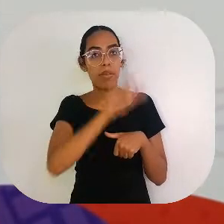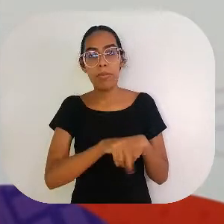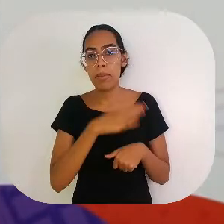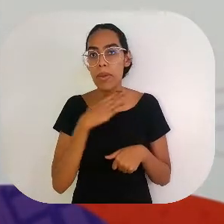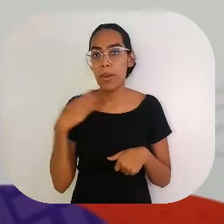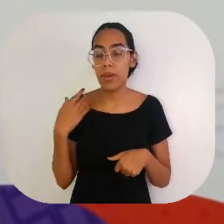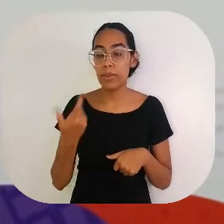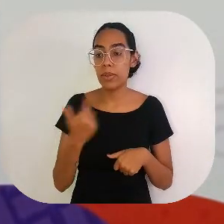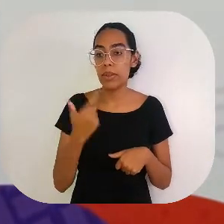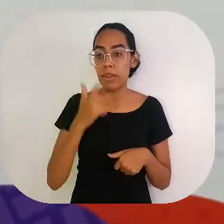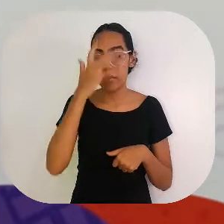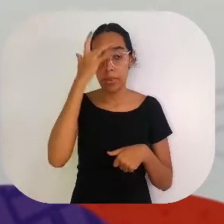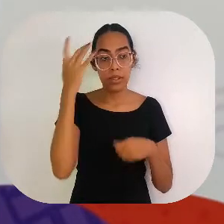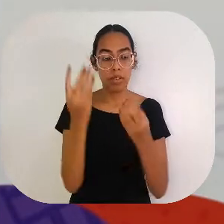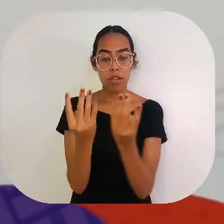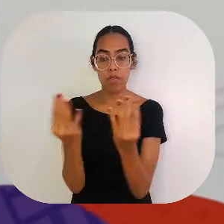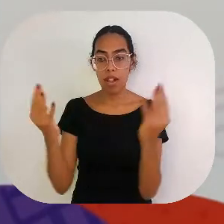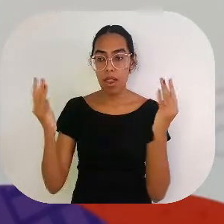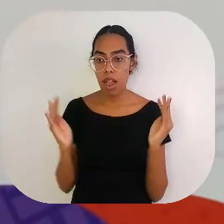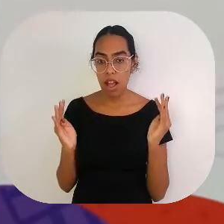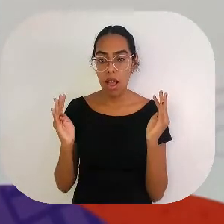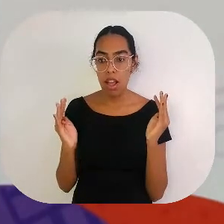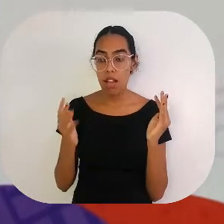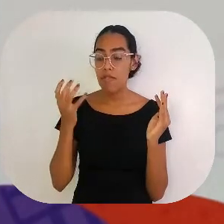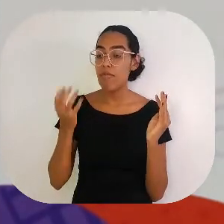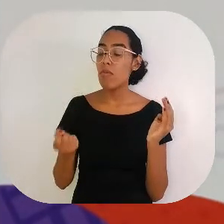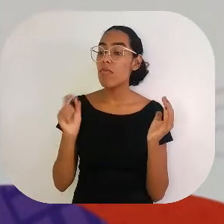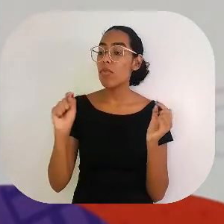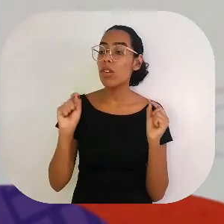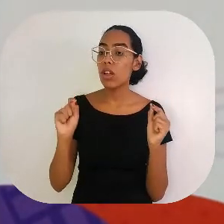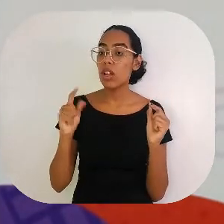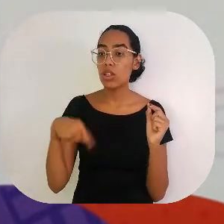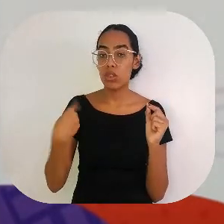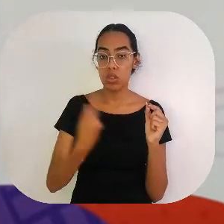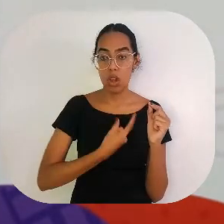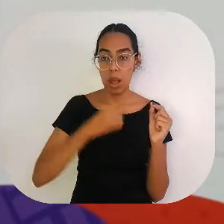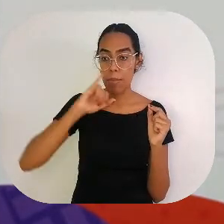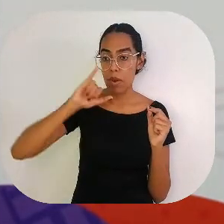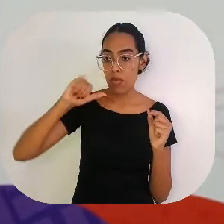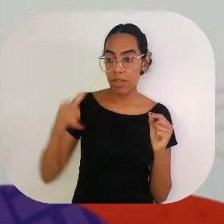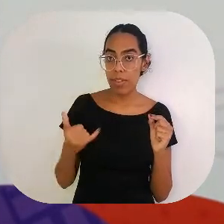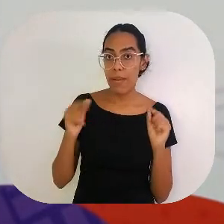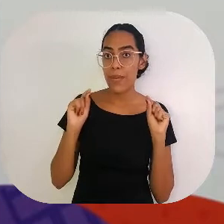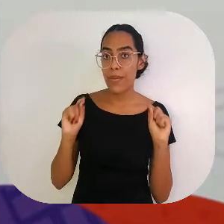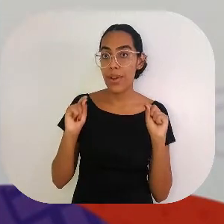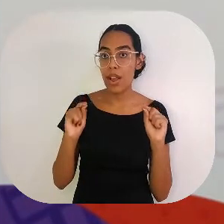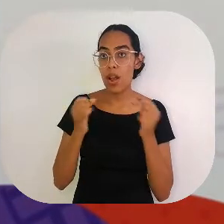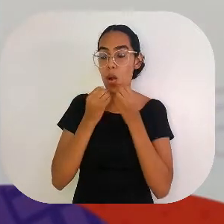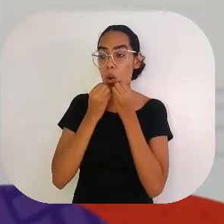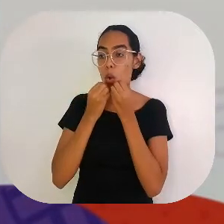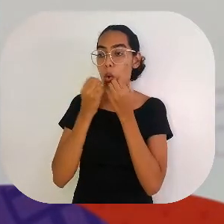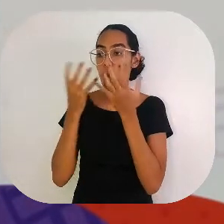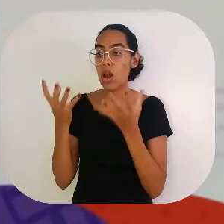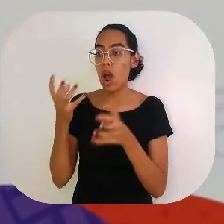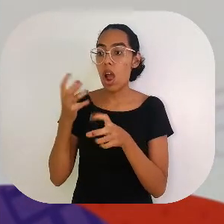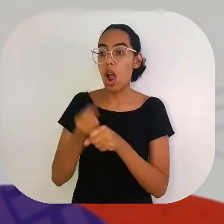olharam, viram que não tinha nada. E dizem, vixe, esse aqui morreu. Não tem nem ninguém para velar. Peraí, vamos fazer o